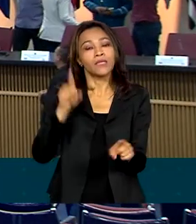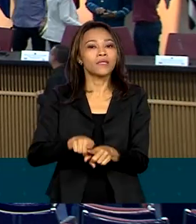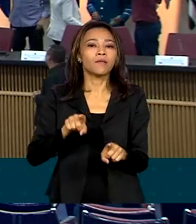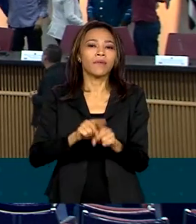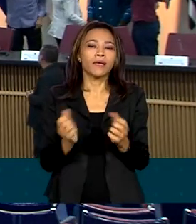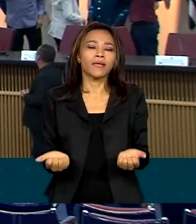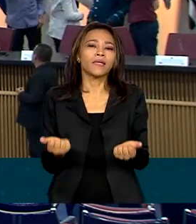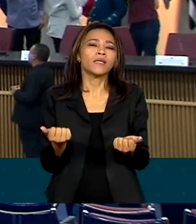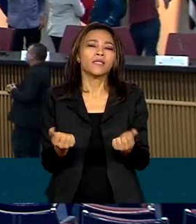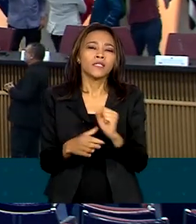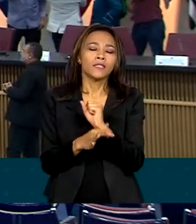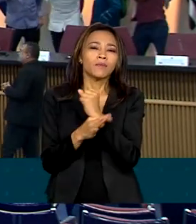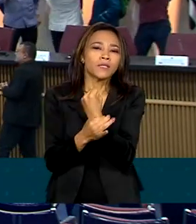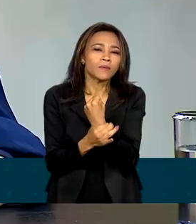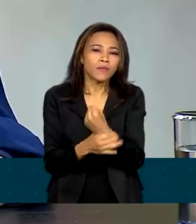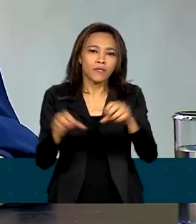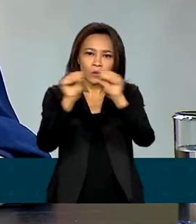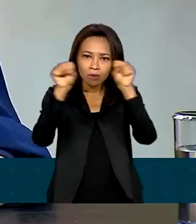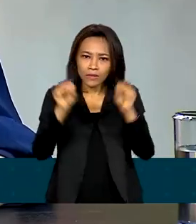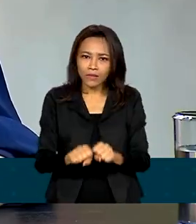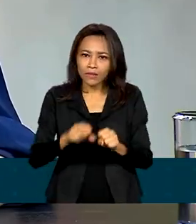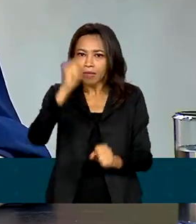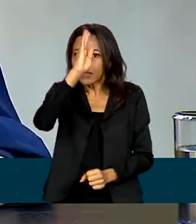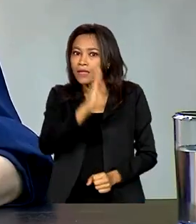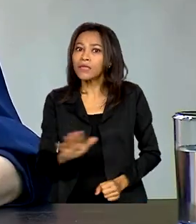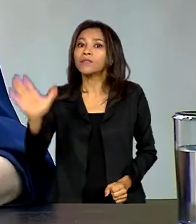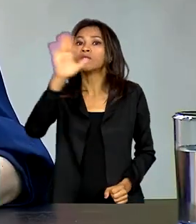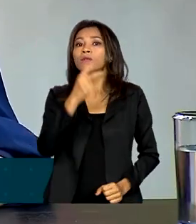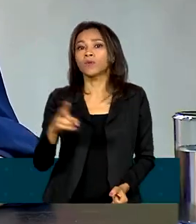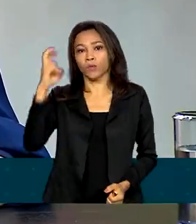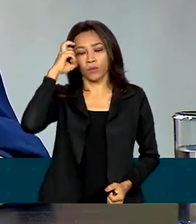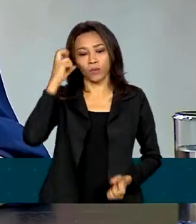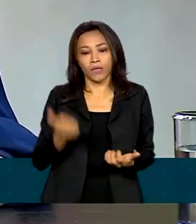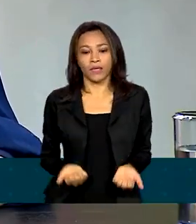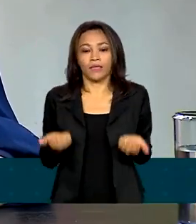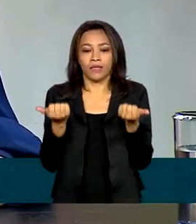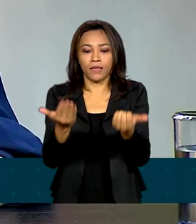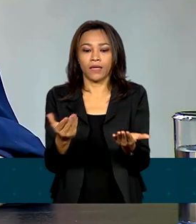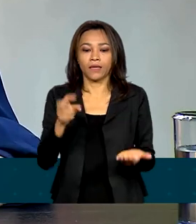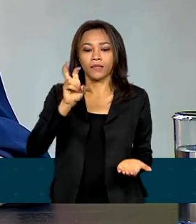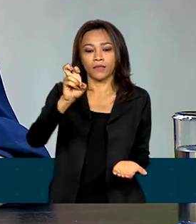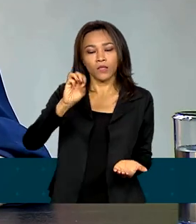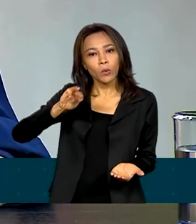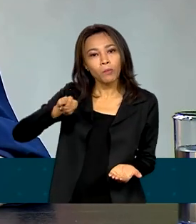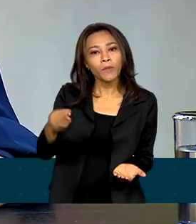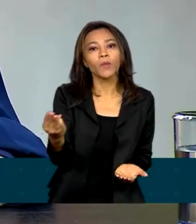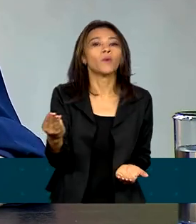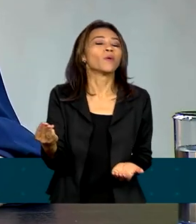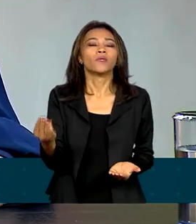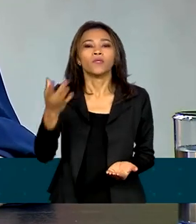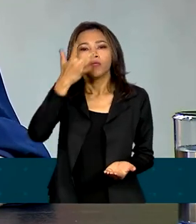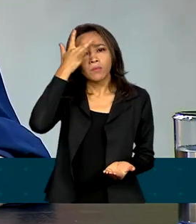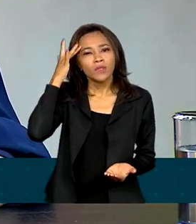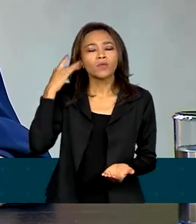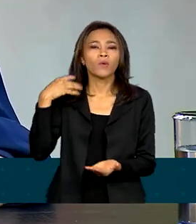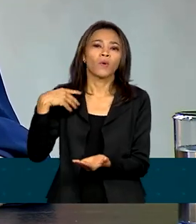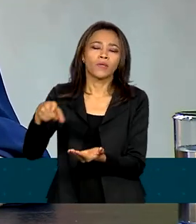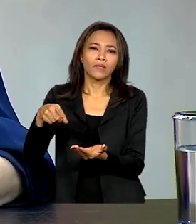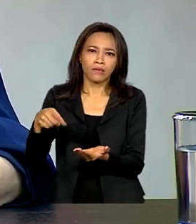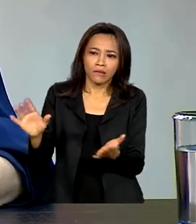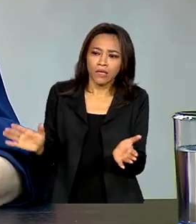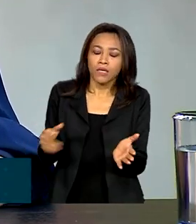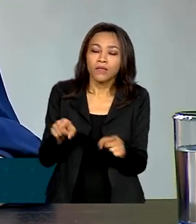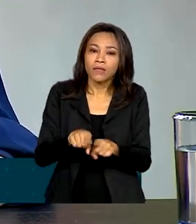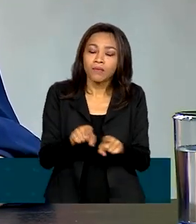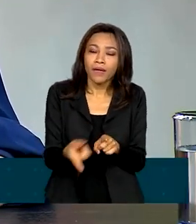Sistema Nacional de Cultura. O setor emprega 5 milhões de pessoas no mercado formal e movimenta mais